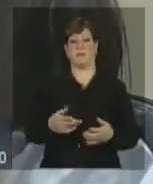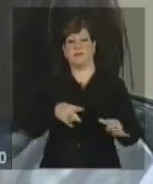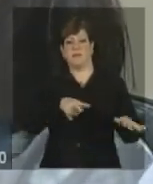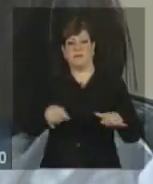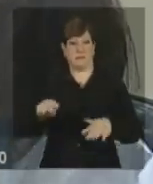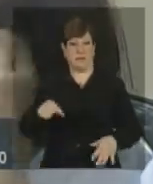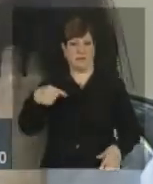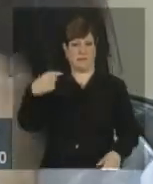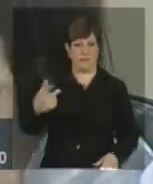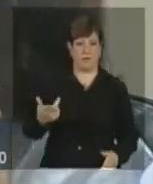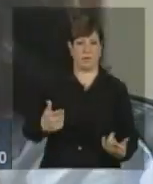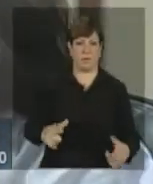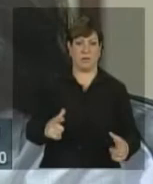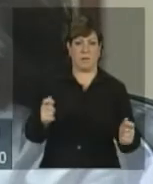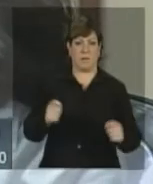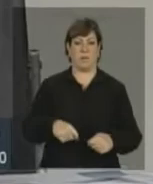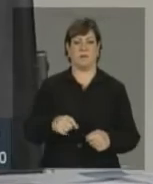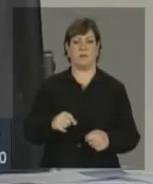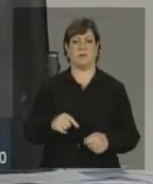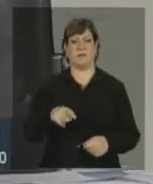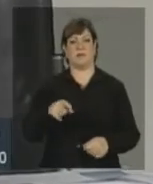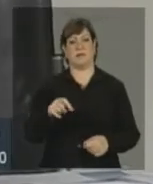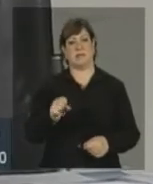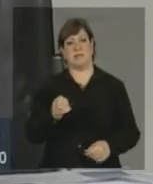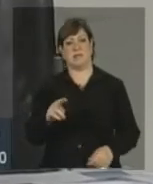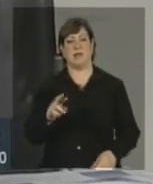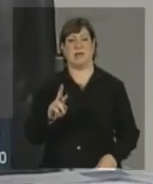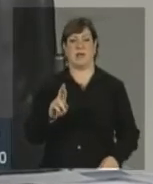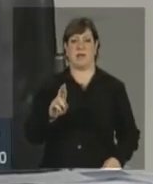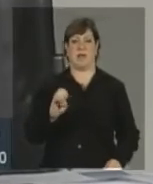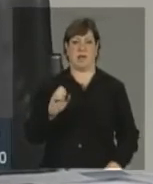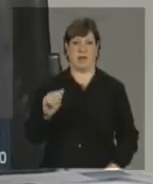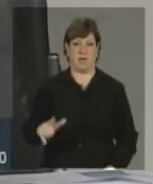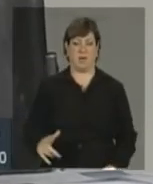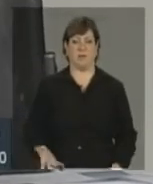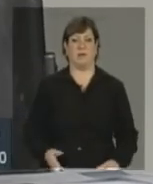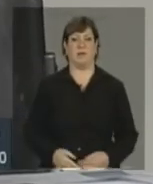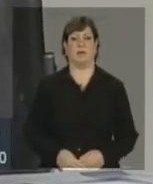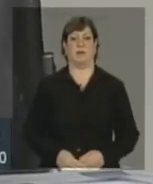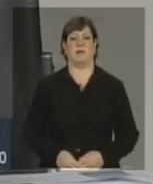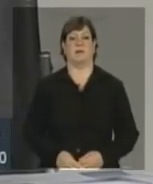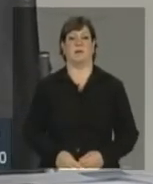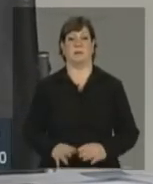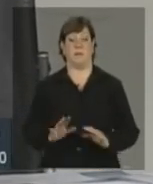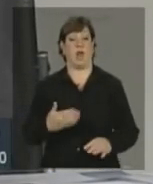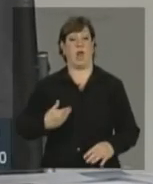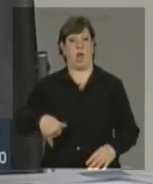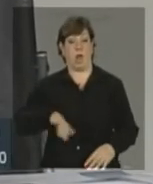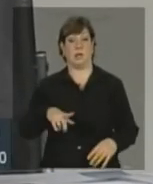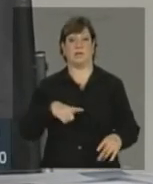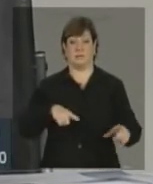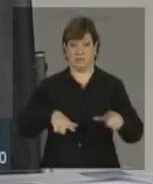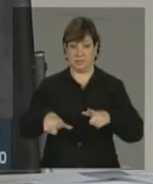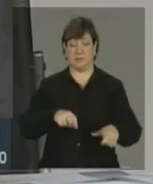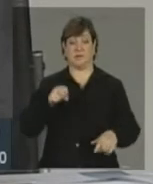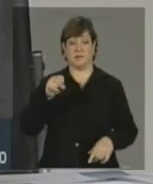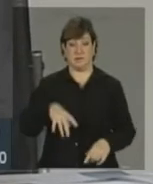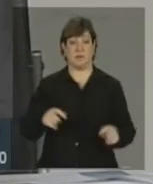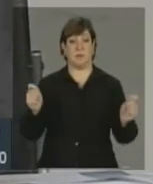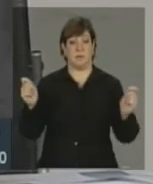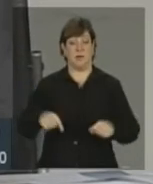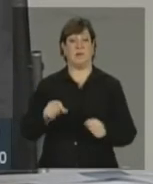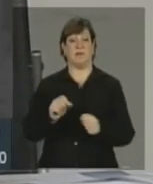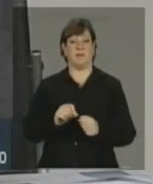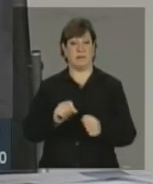possibilidade de que seja em real? Nós estamos trabalhando com, sim, a possibilidade de fazer